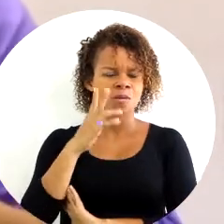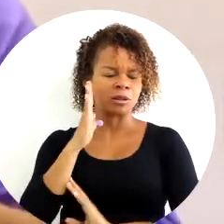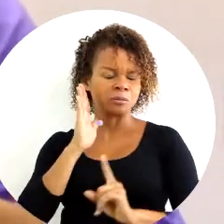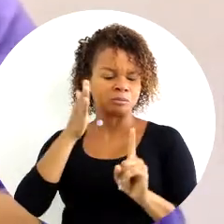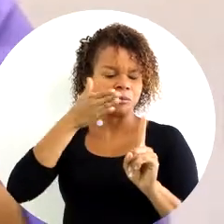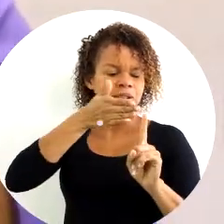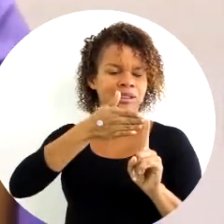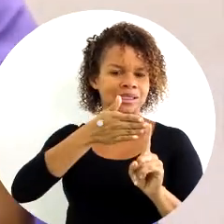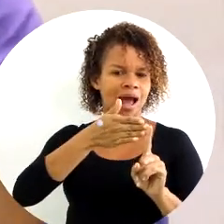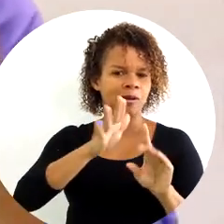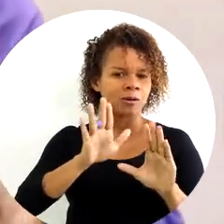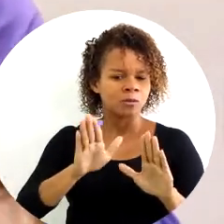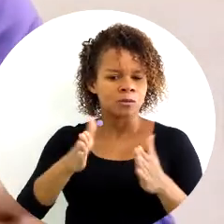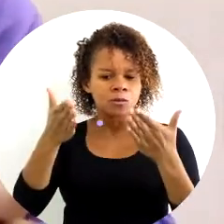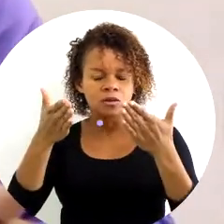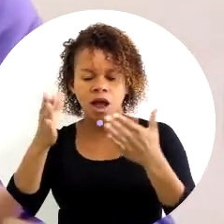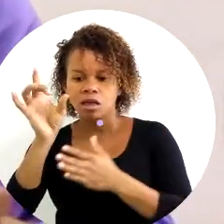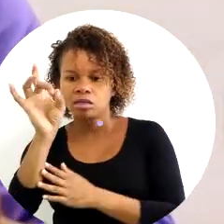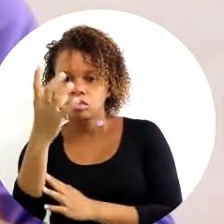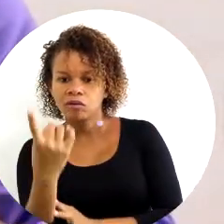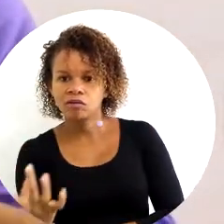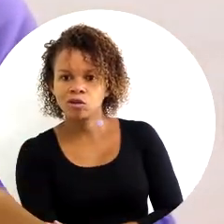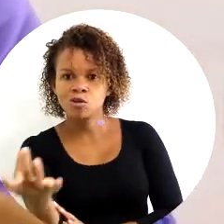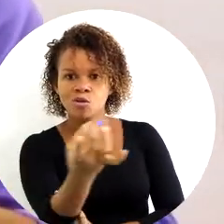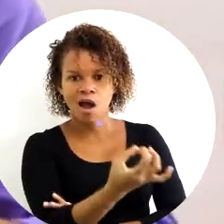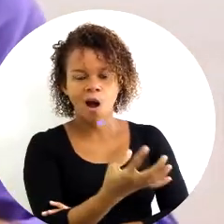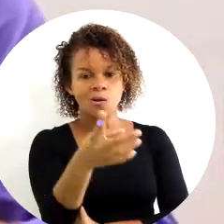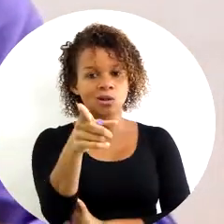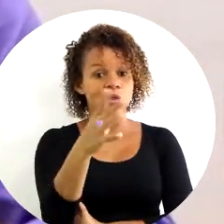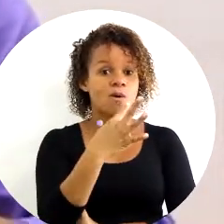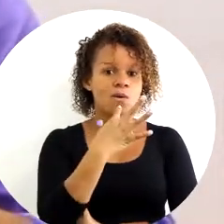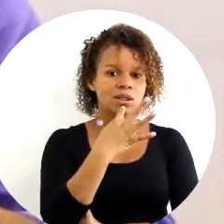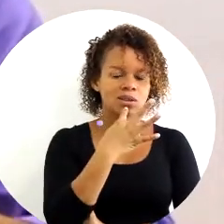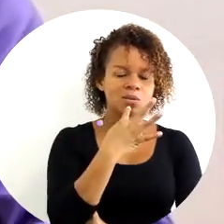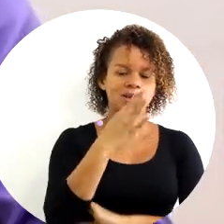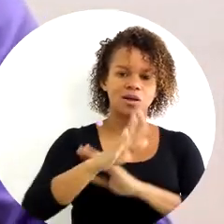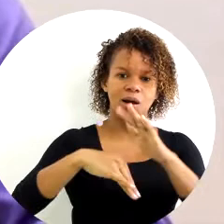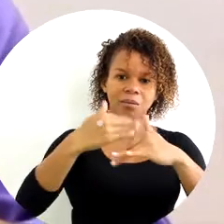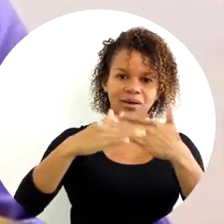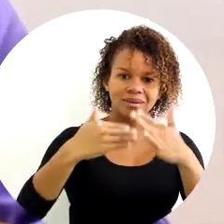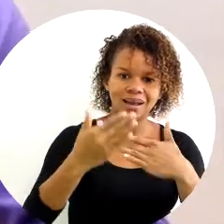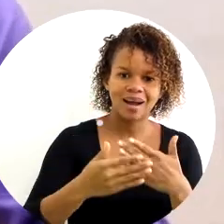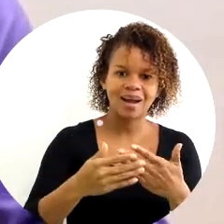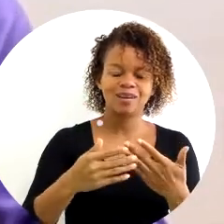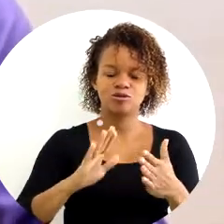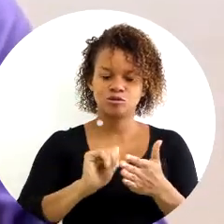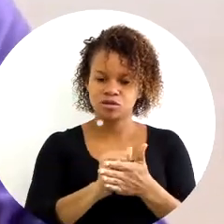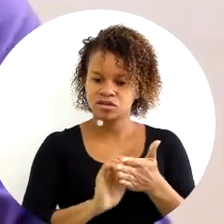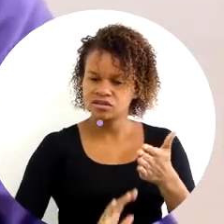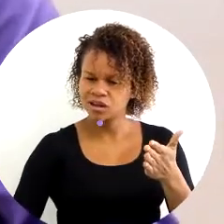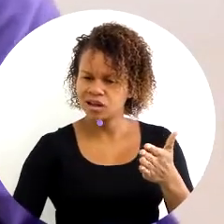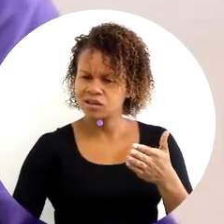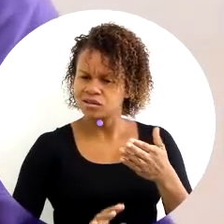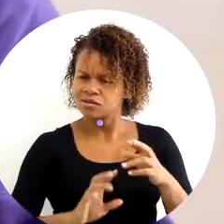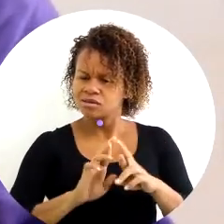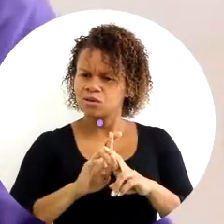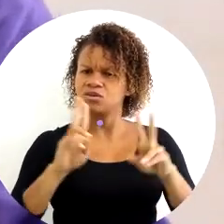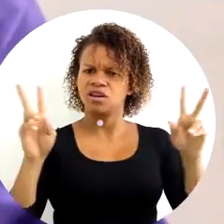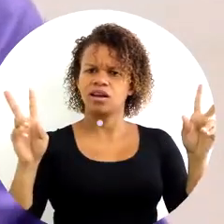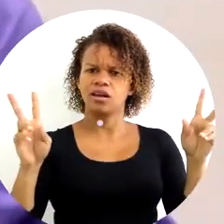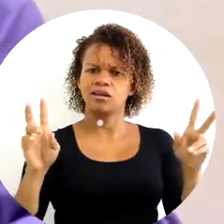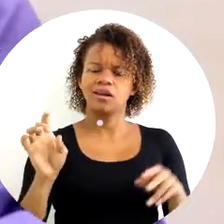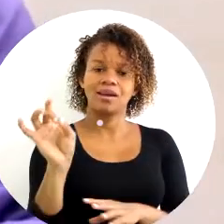especificidade, um talento individual. Seu conhecimento, sua habilidade, suas atitudes são diferentes